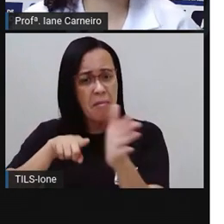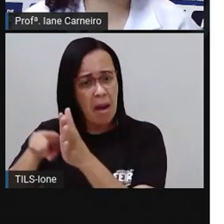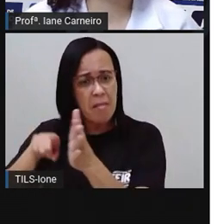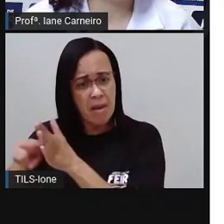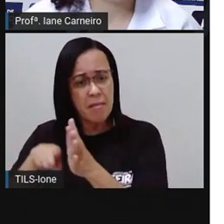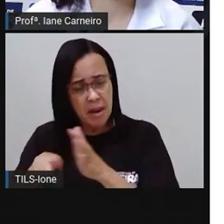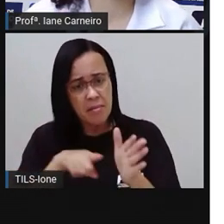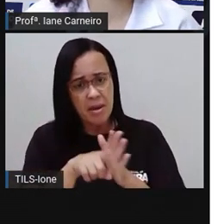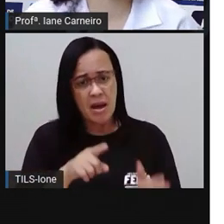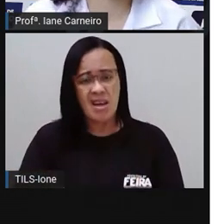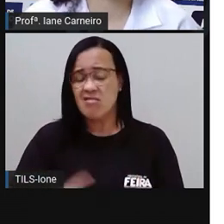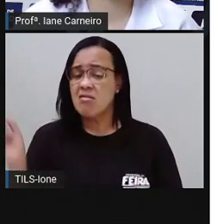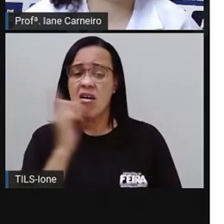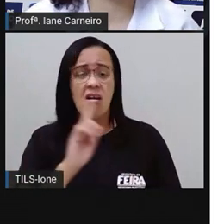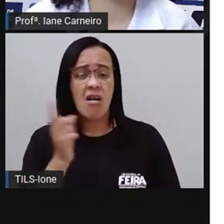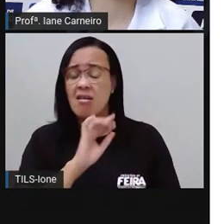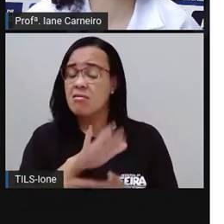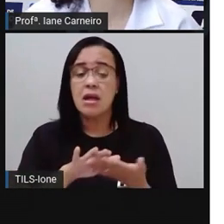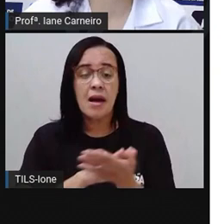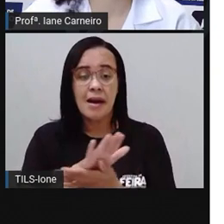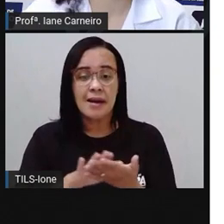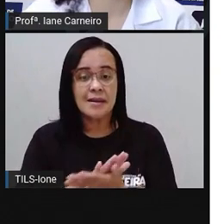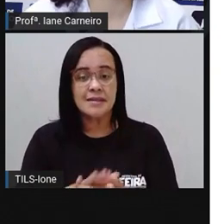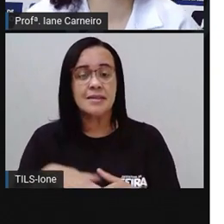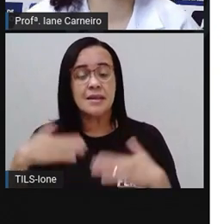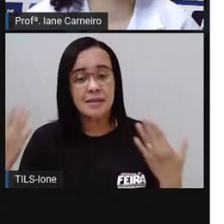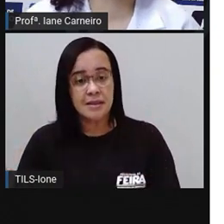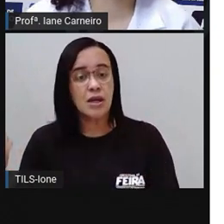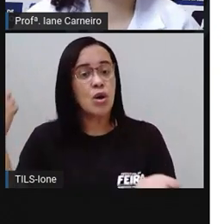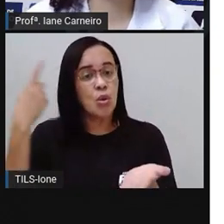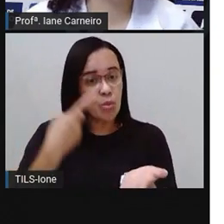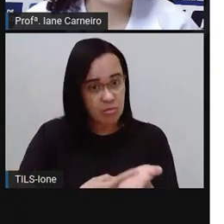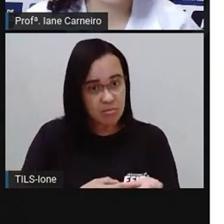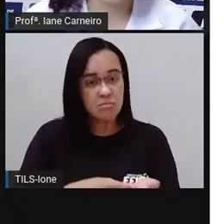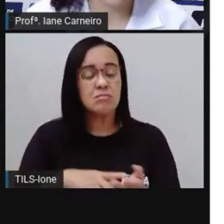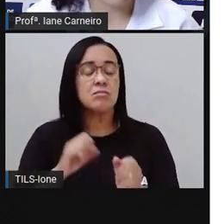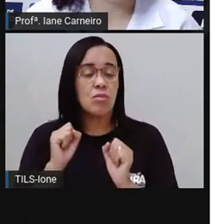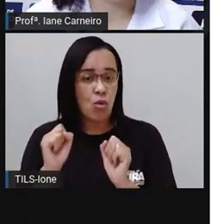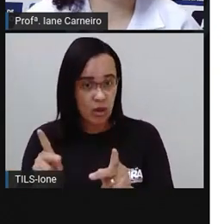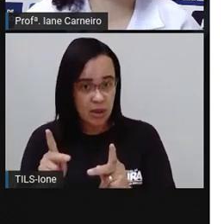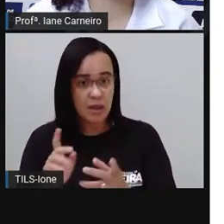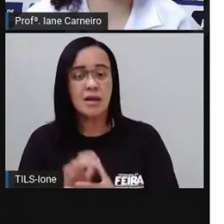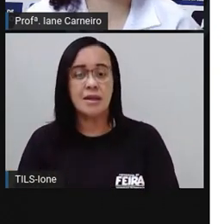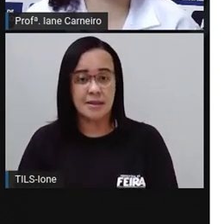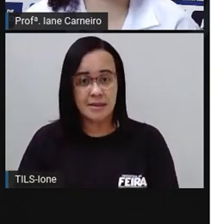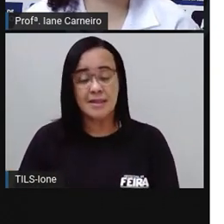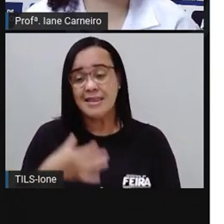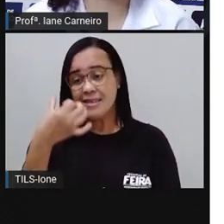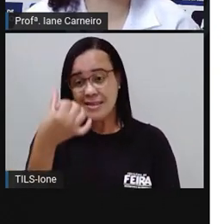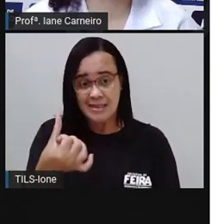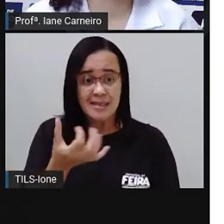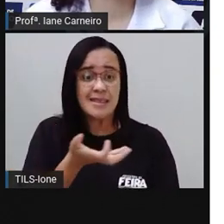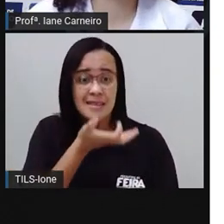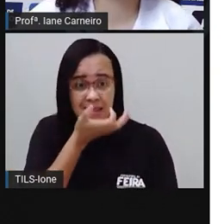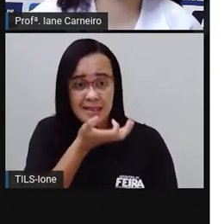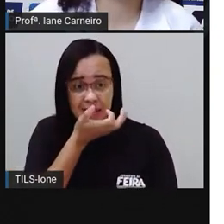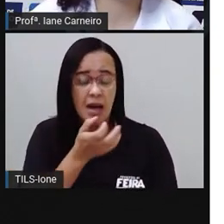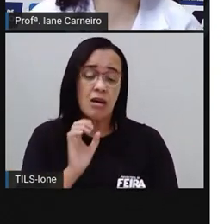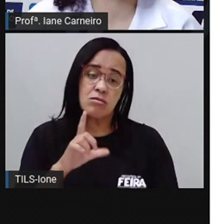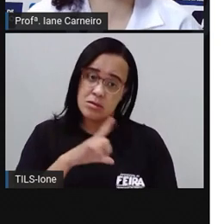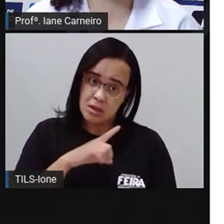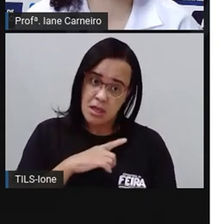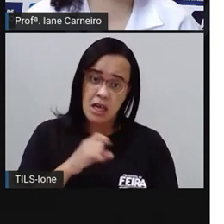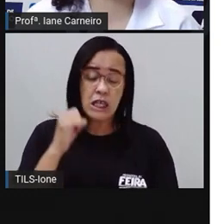Nada de charadas, concordou Theo, enfiando a mão no bolso. Tenho seis centavos, ele falou para o Duende. Se